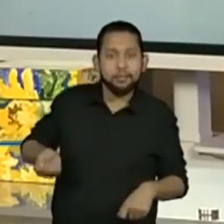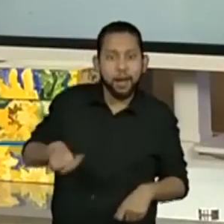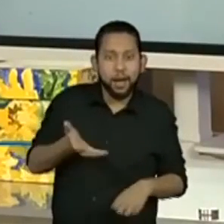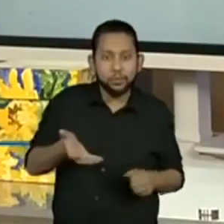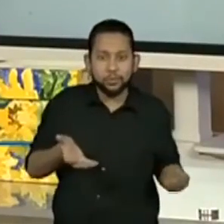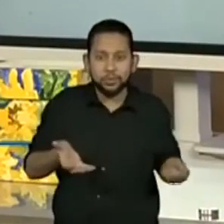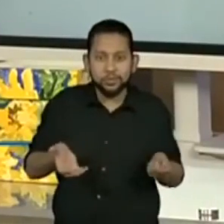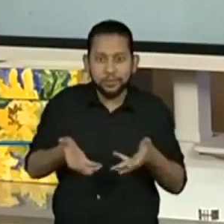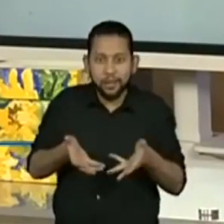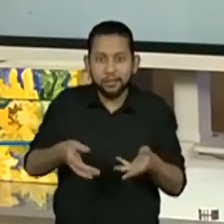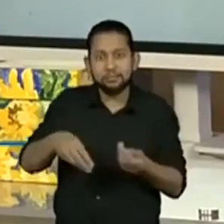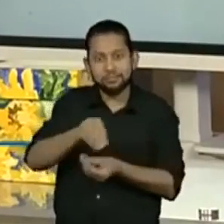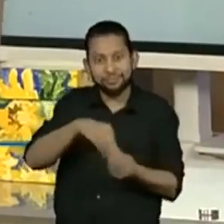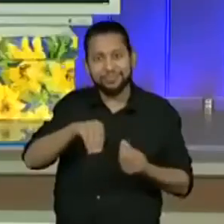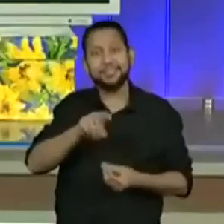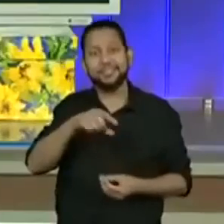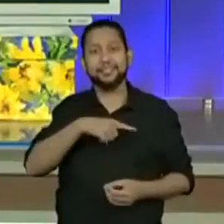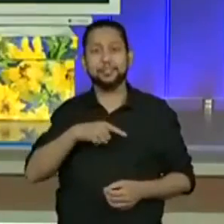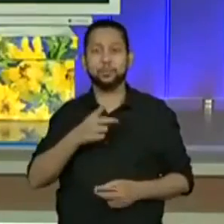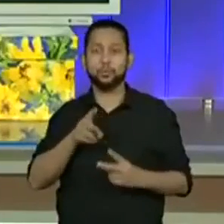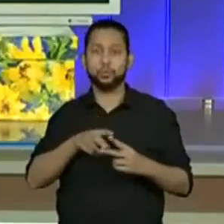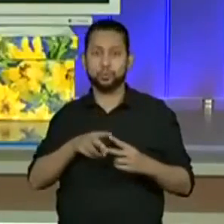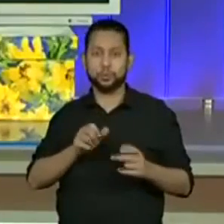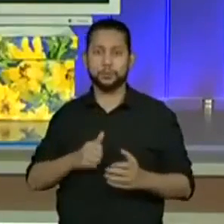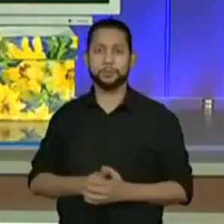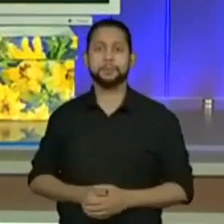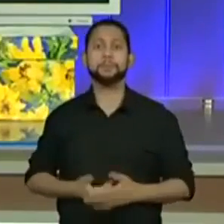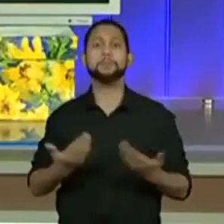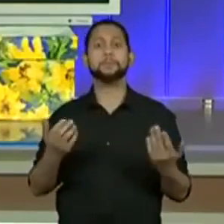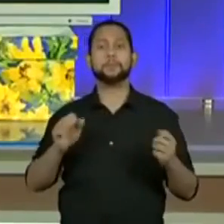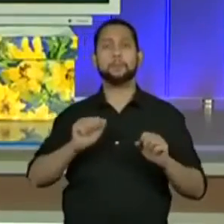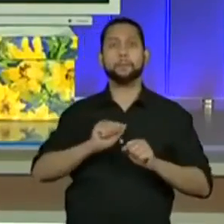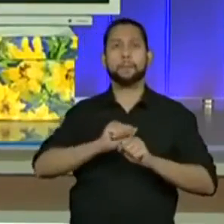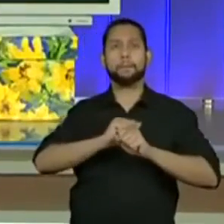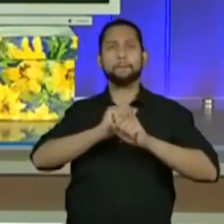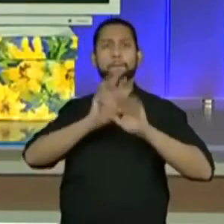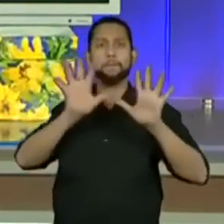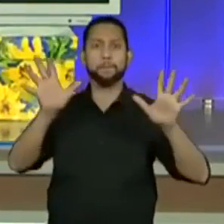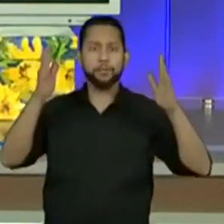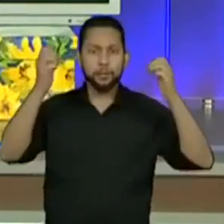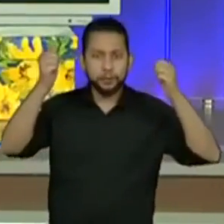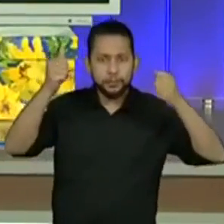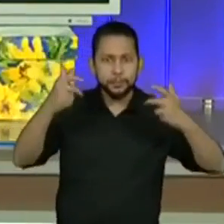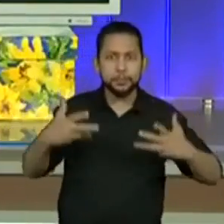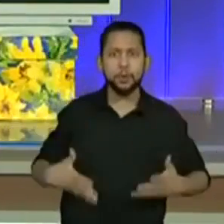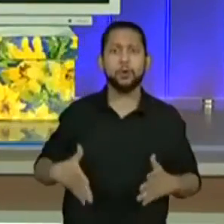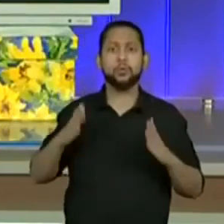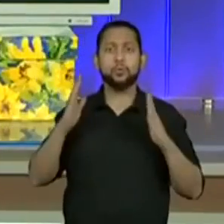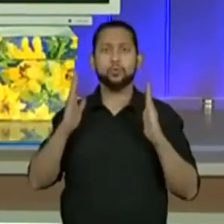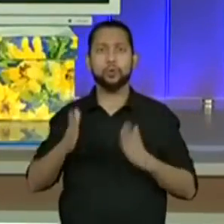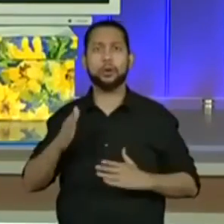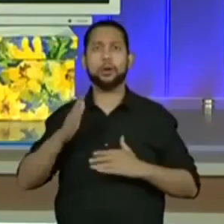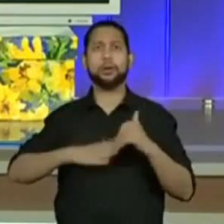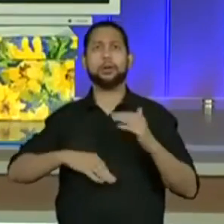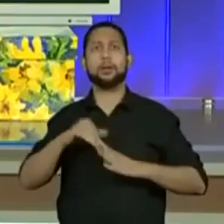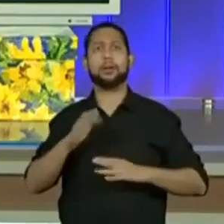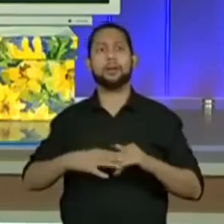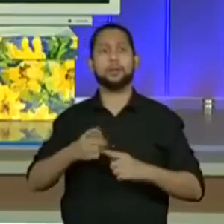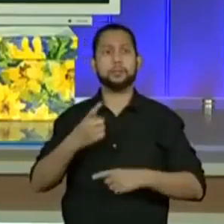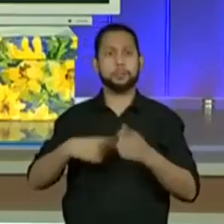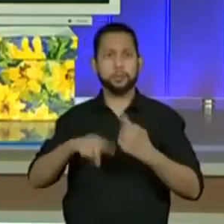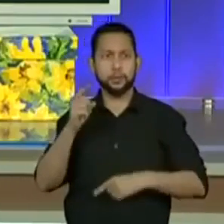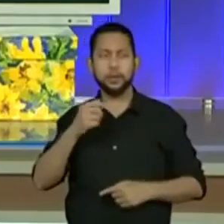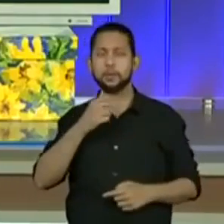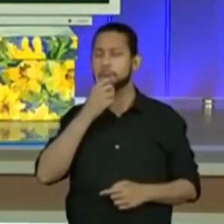está lá no EMAI, certo? Vamos lá? Então, esclarecimentos feitos sobre a habilidade, esclarecimentos